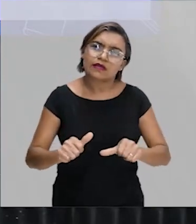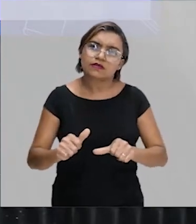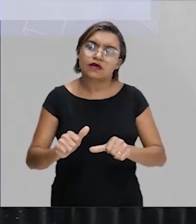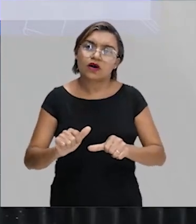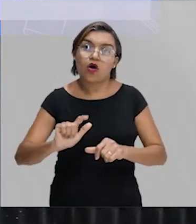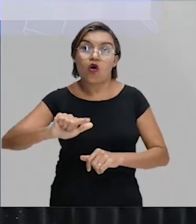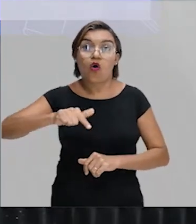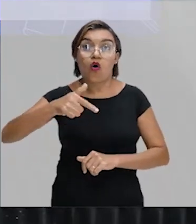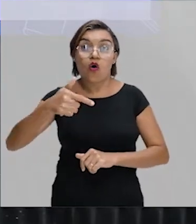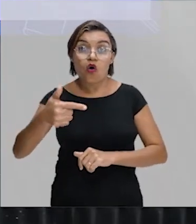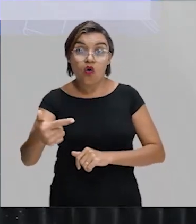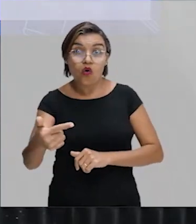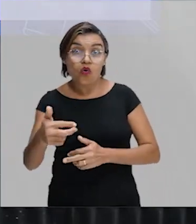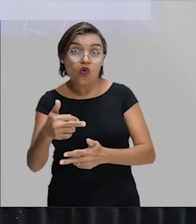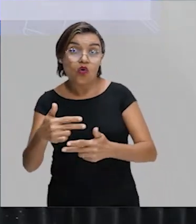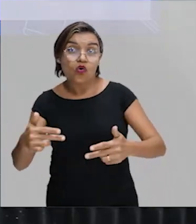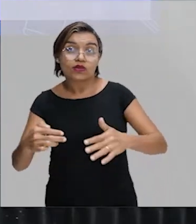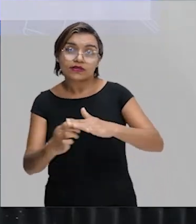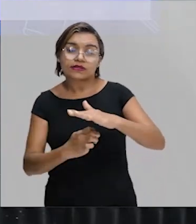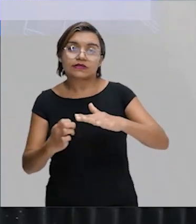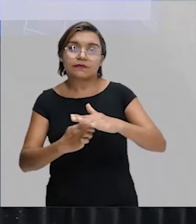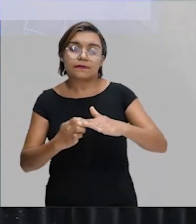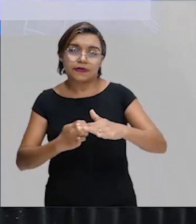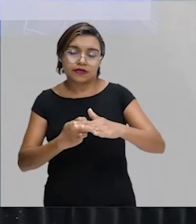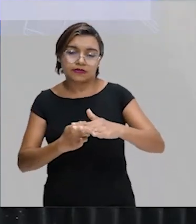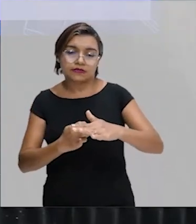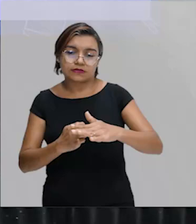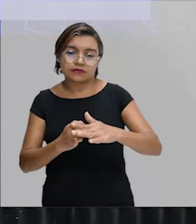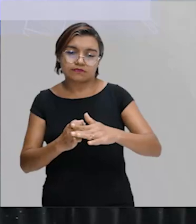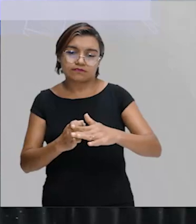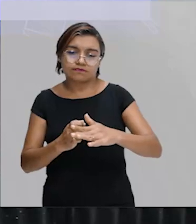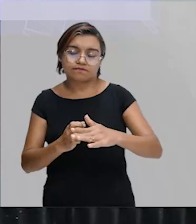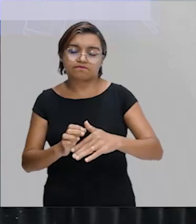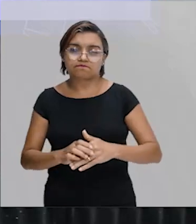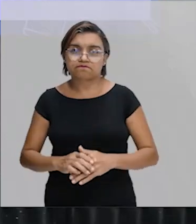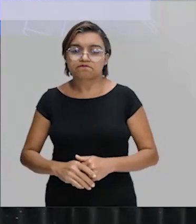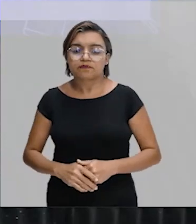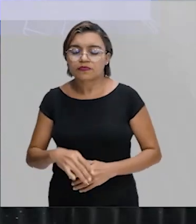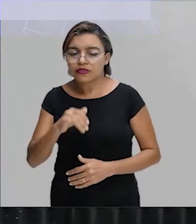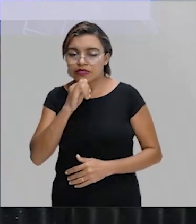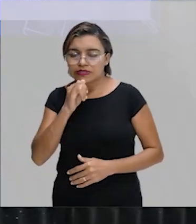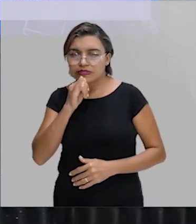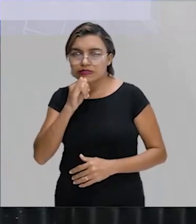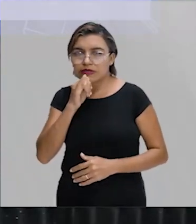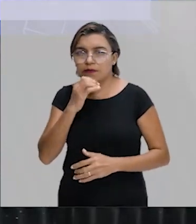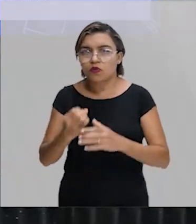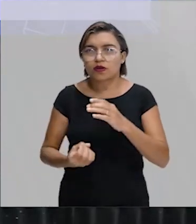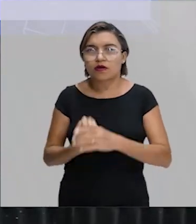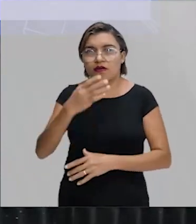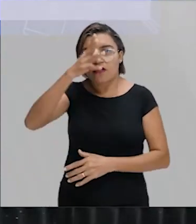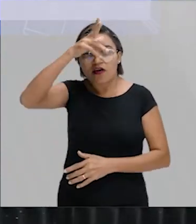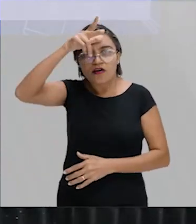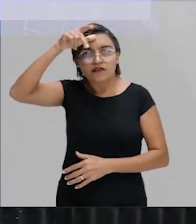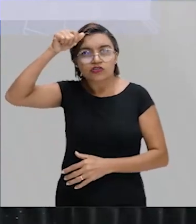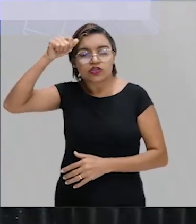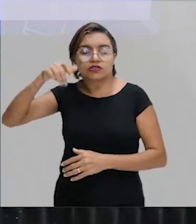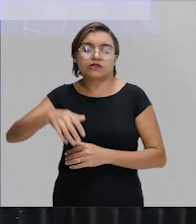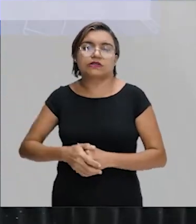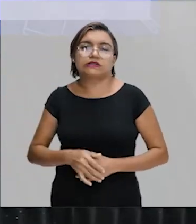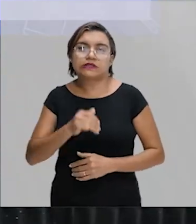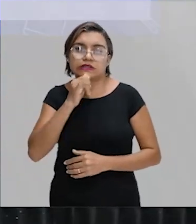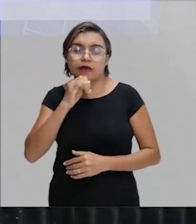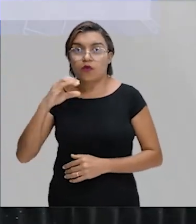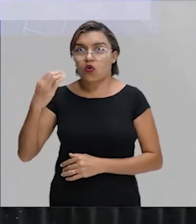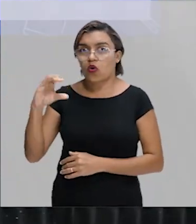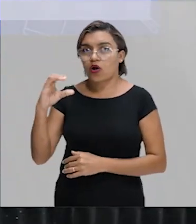poucas empresas que dominam o mercado. Eu vou te dar um exemplo aqui fácil. Produção de refrigerante, por exemplo. Nós vamos olhar, por exemplo,